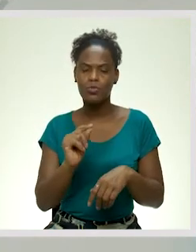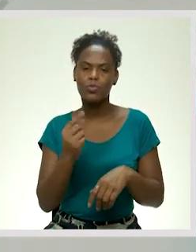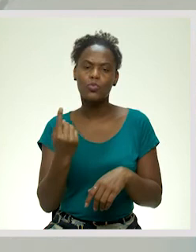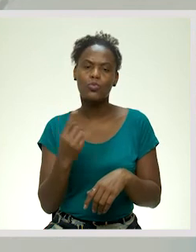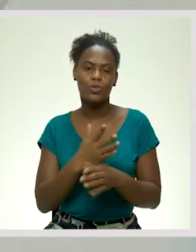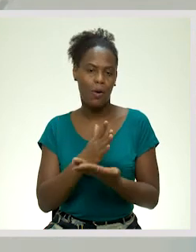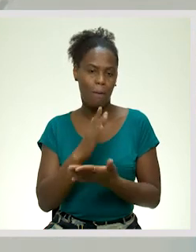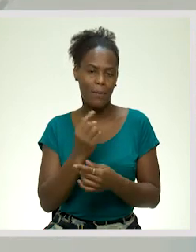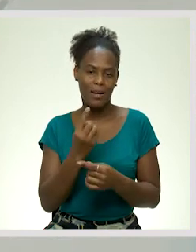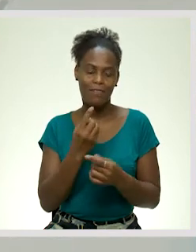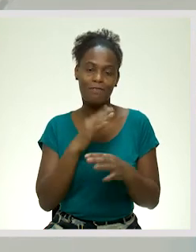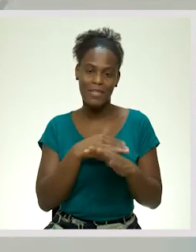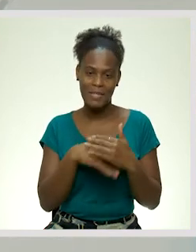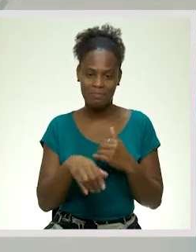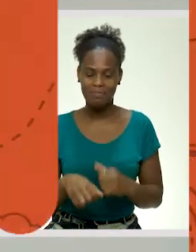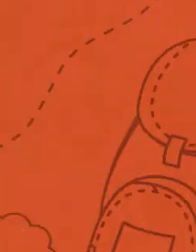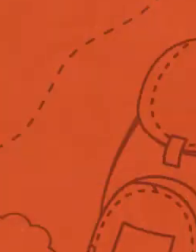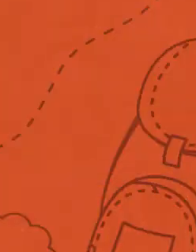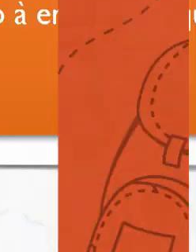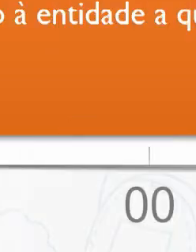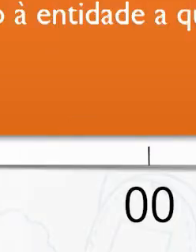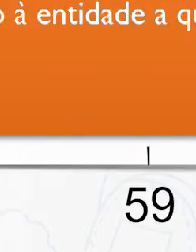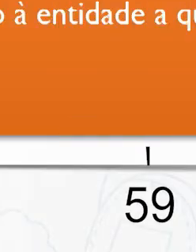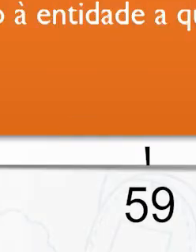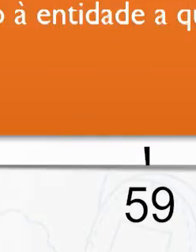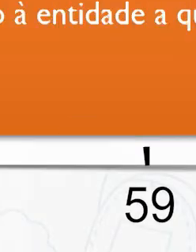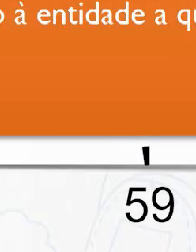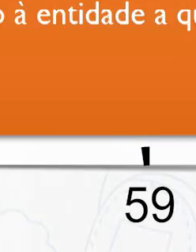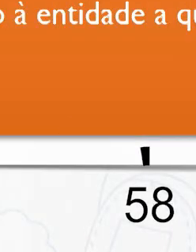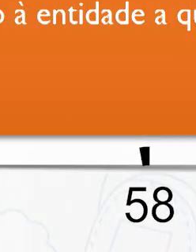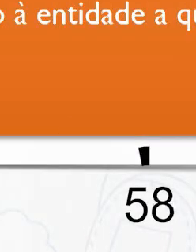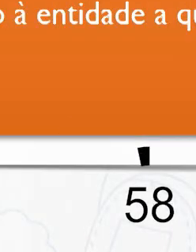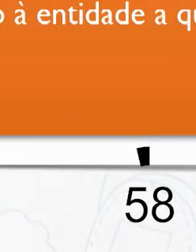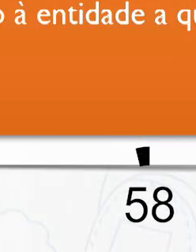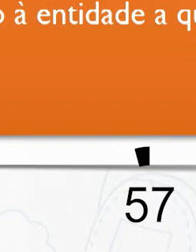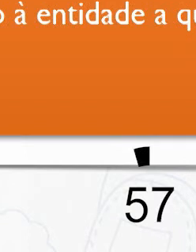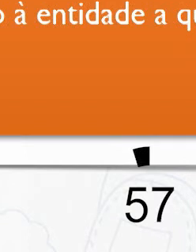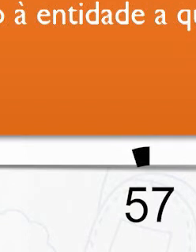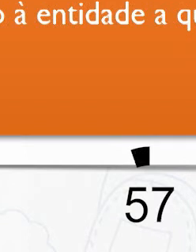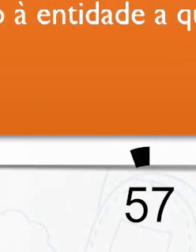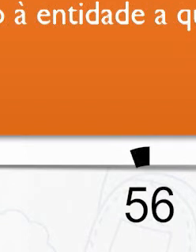minutinho para o realizar. para realizar. Música Música